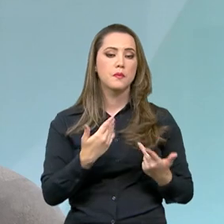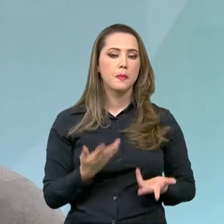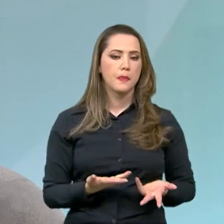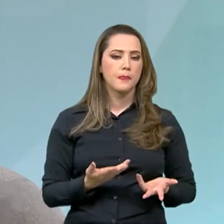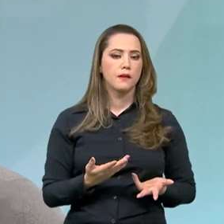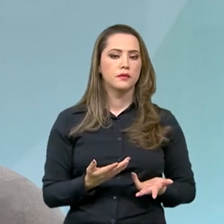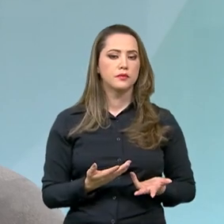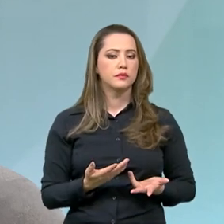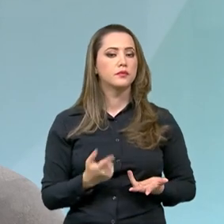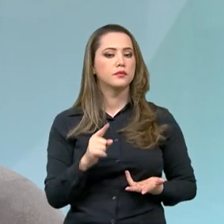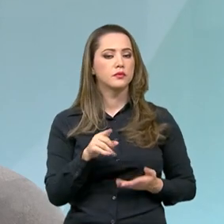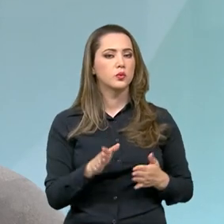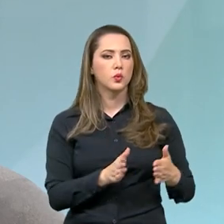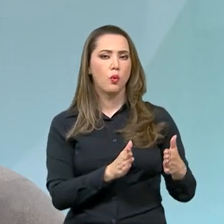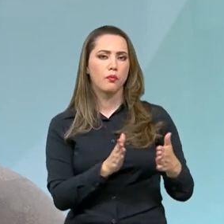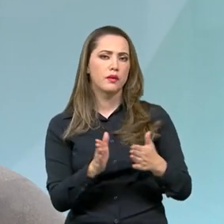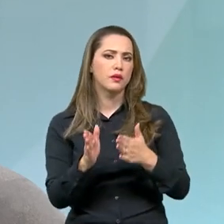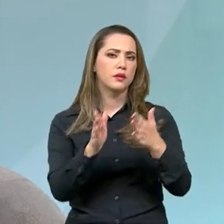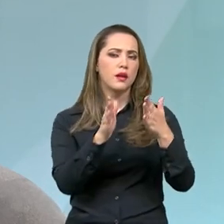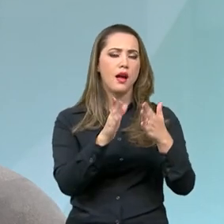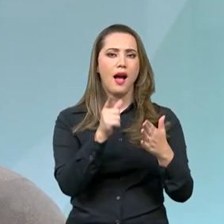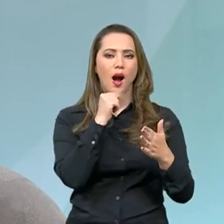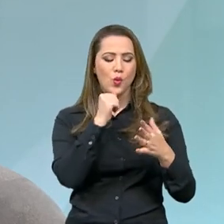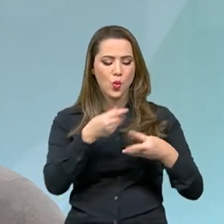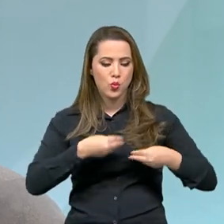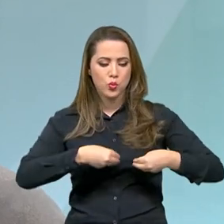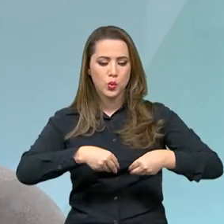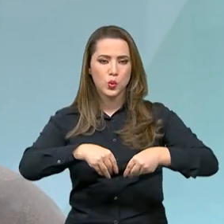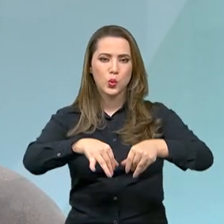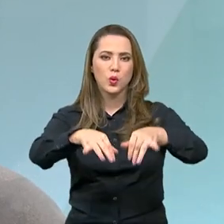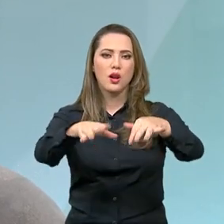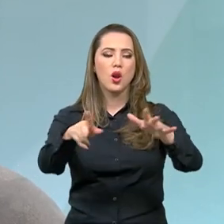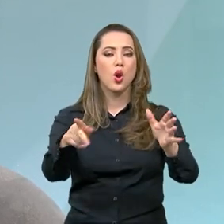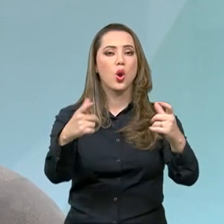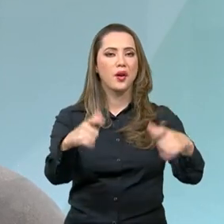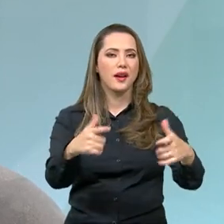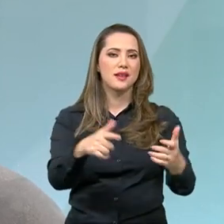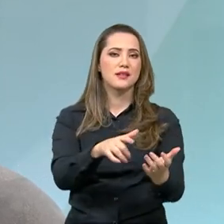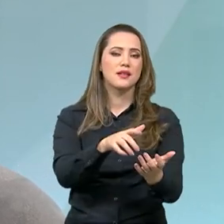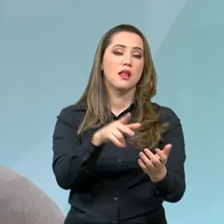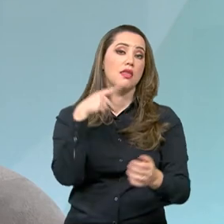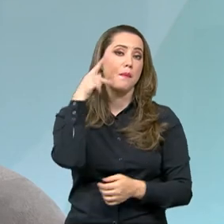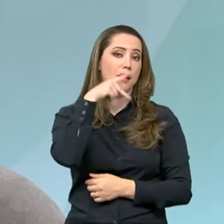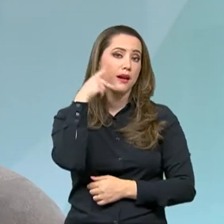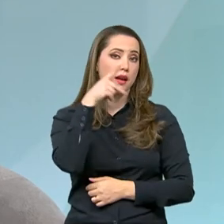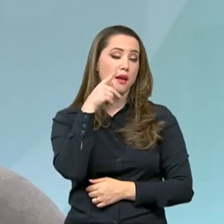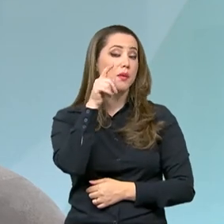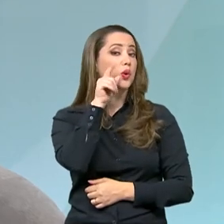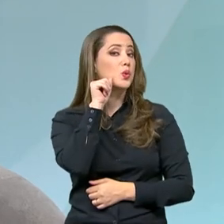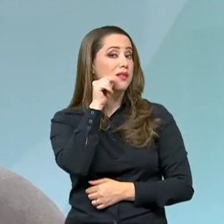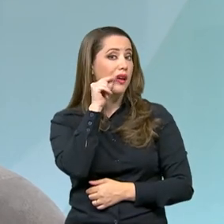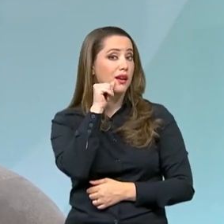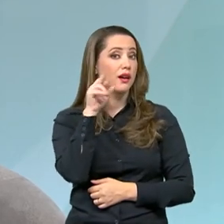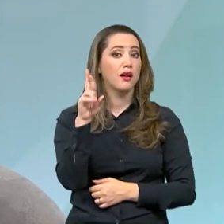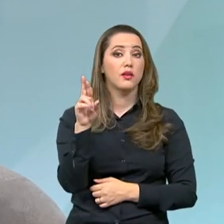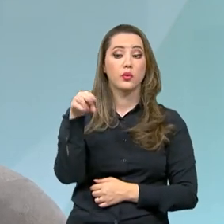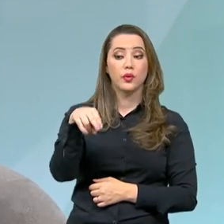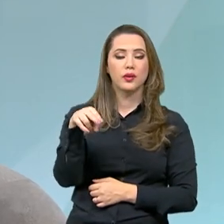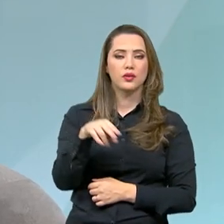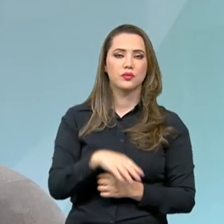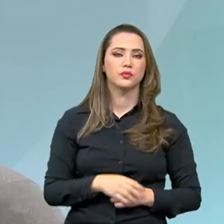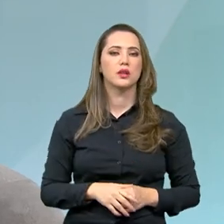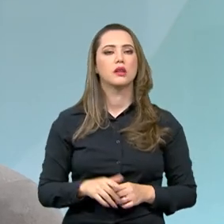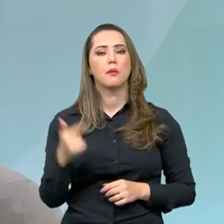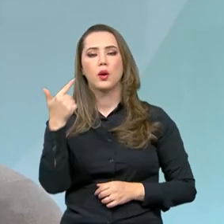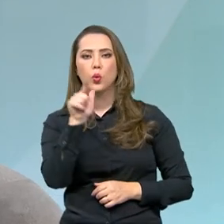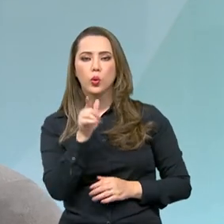ele leva as águas para mais municípios da Paraíba, do Ceará e do Rio Grande do Norte. E o ramal do Salgado, que vai